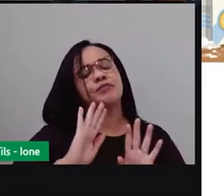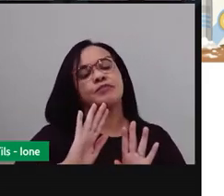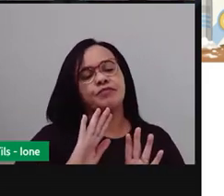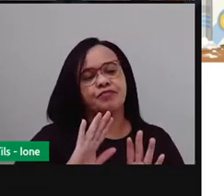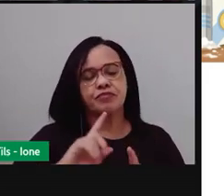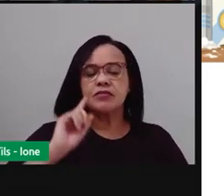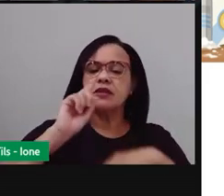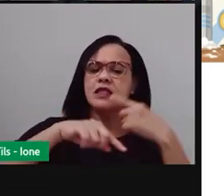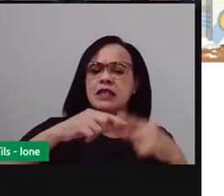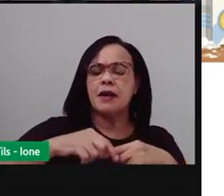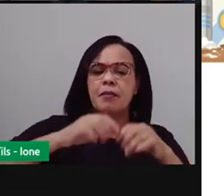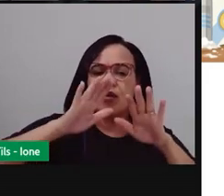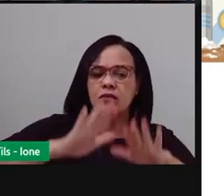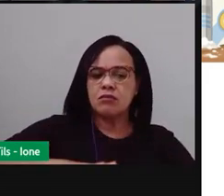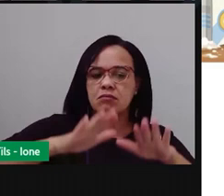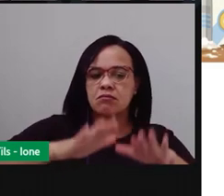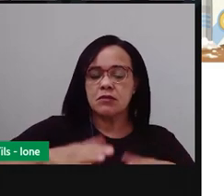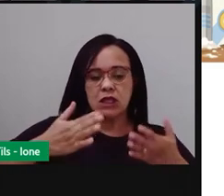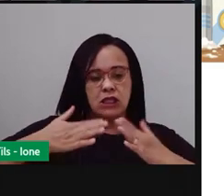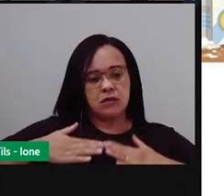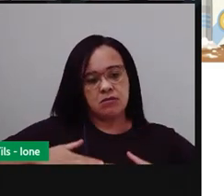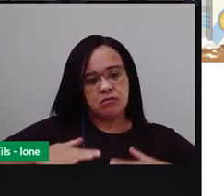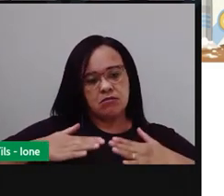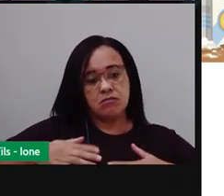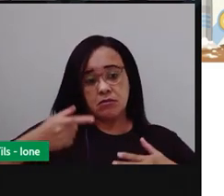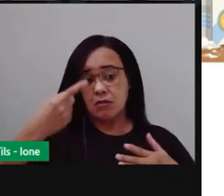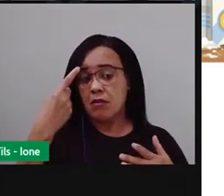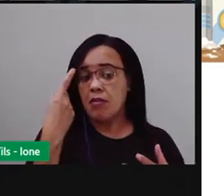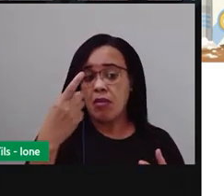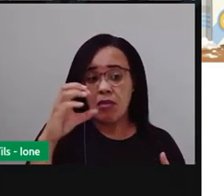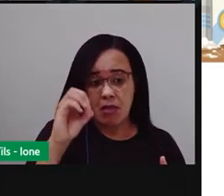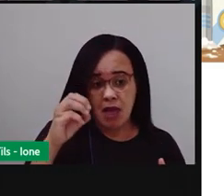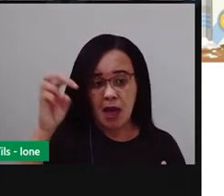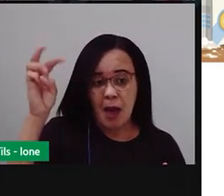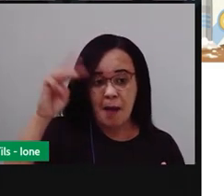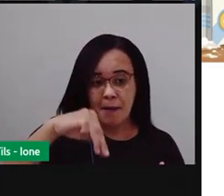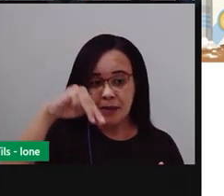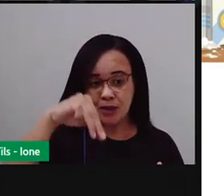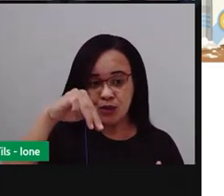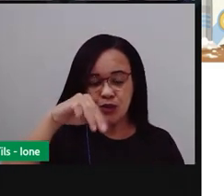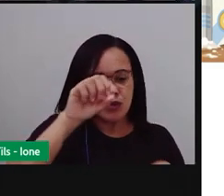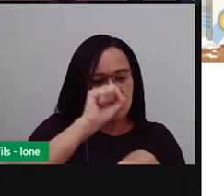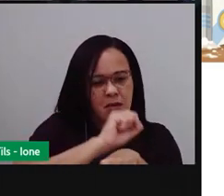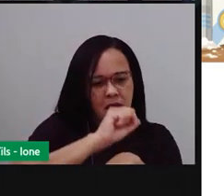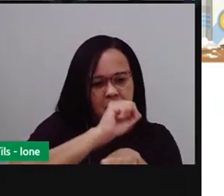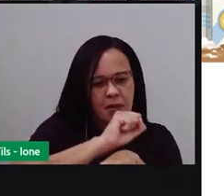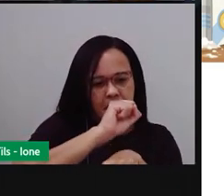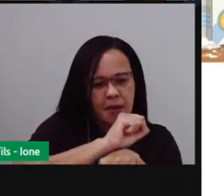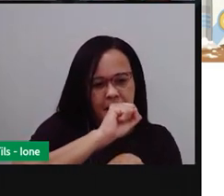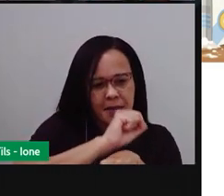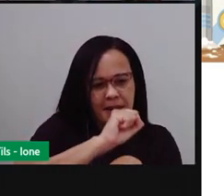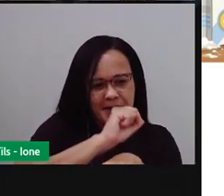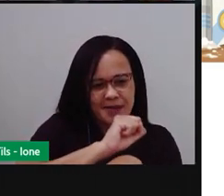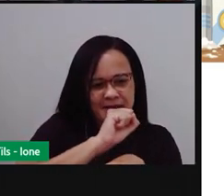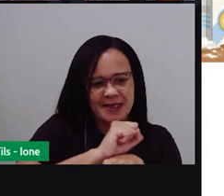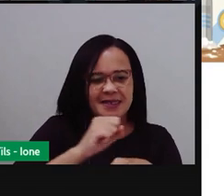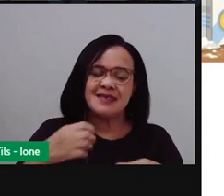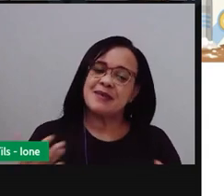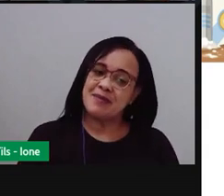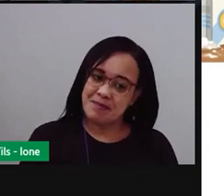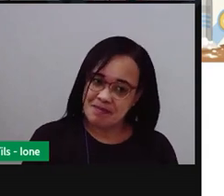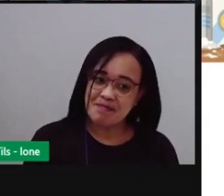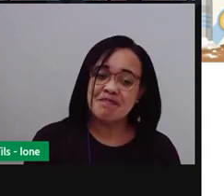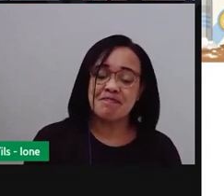deixe descansar por 10 minutos. Então, no modo de preparo a gente também vai ver a